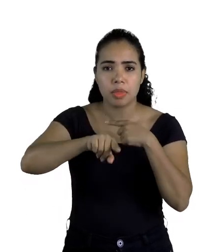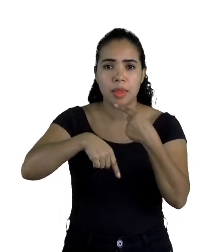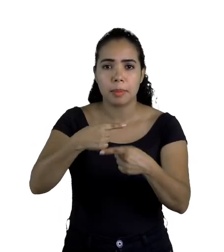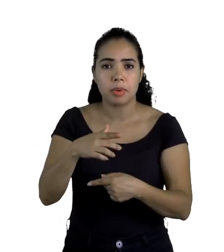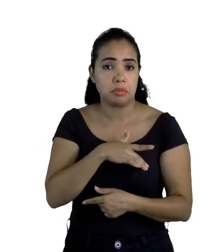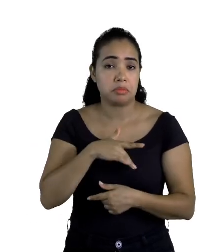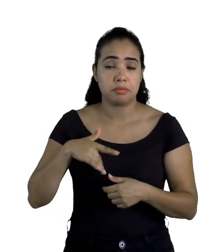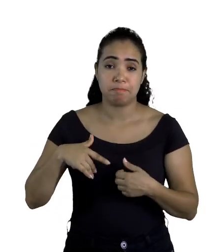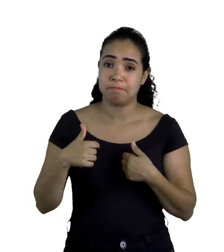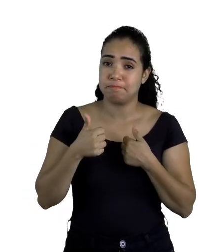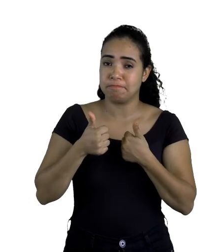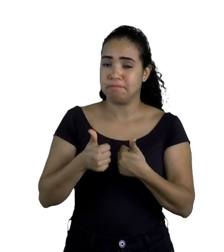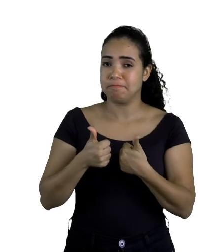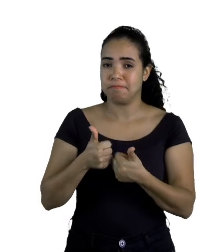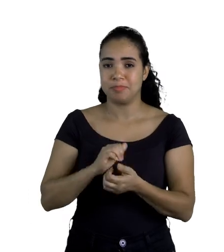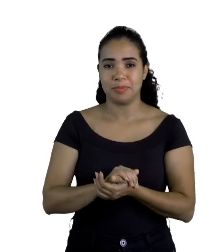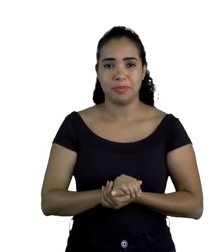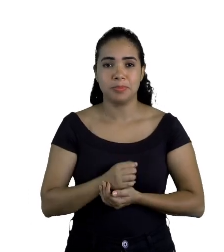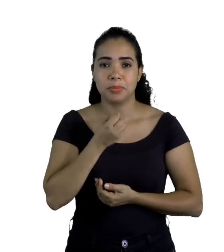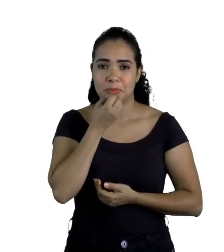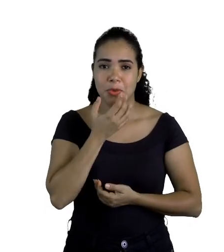-se completamente boa.